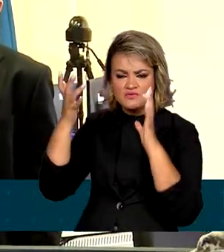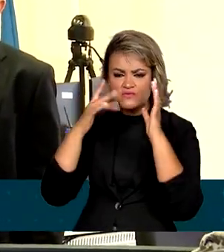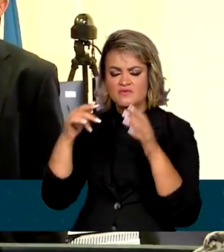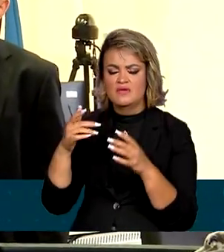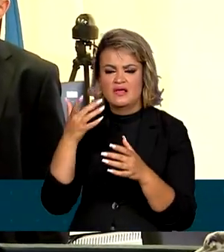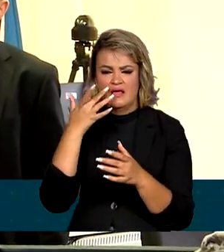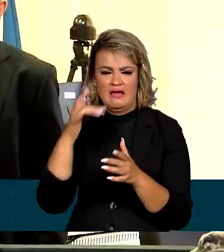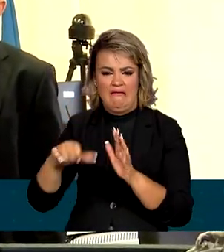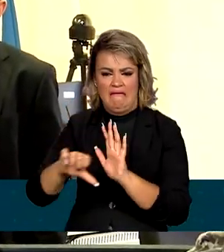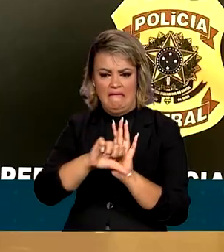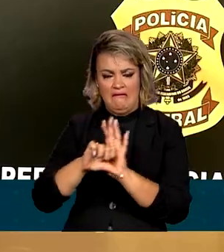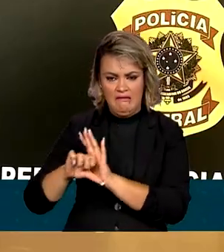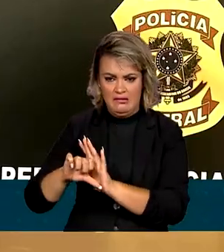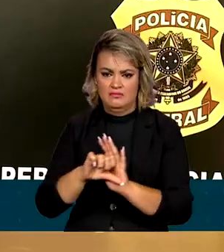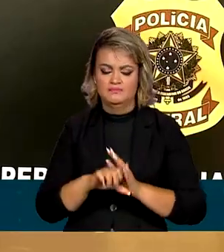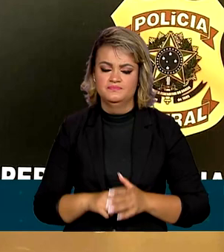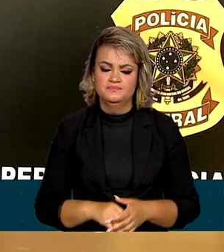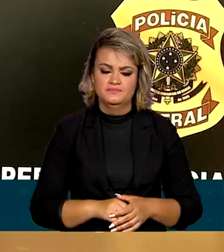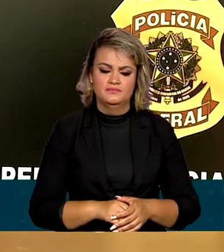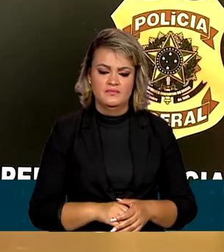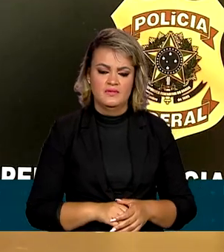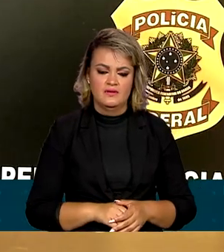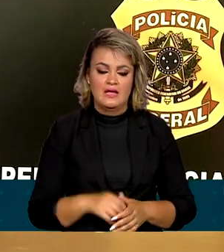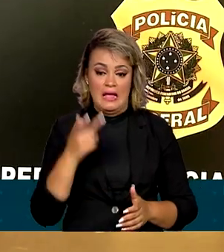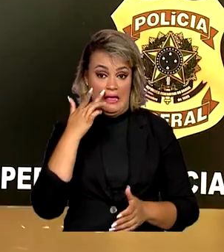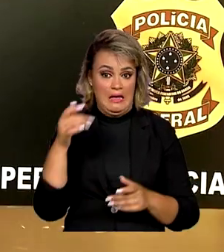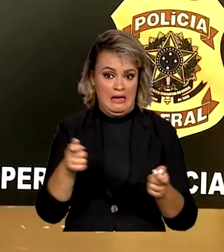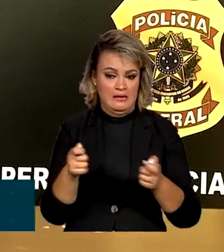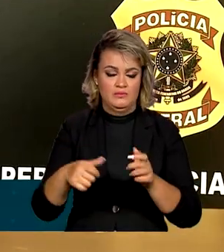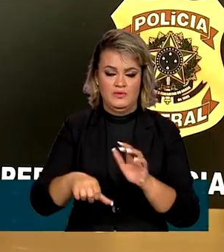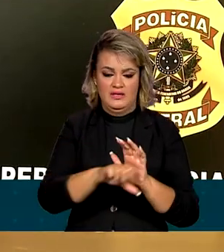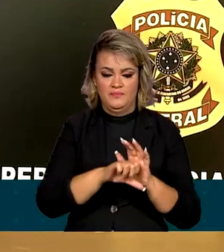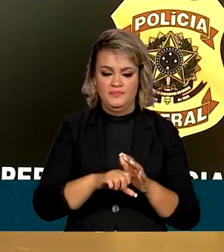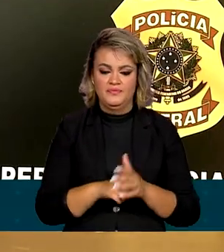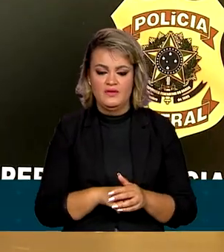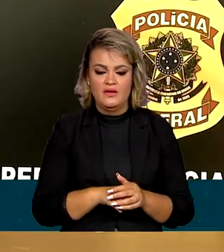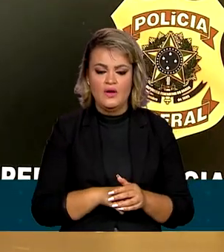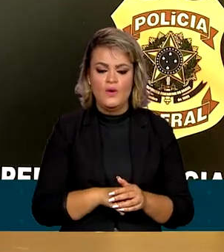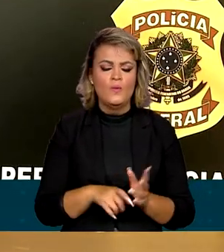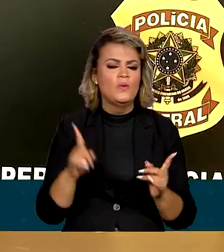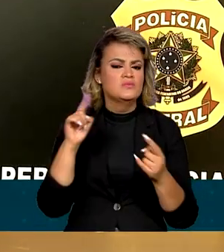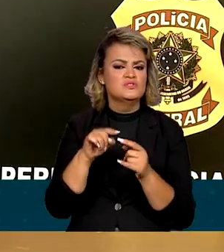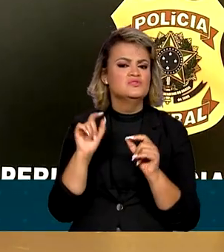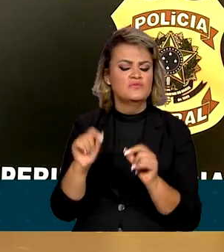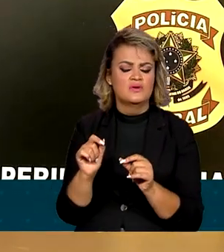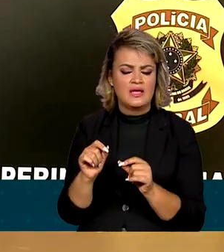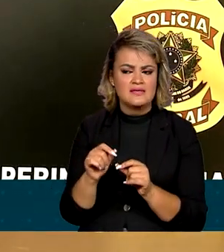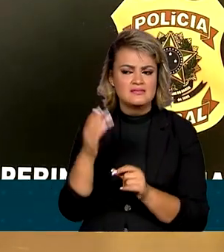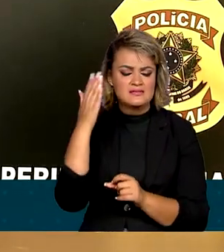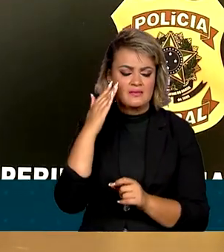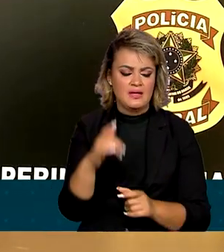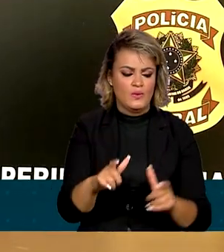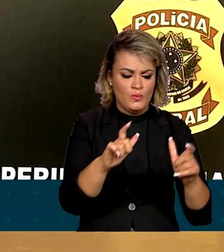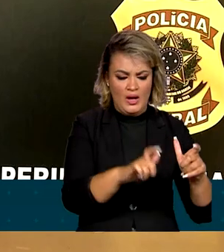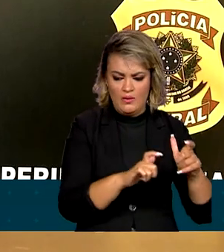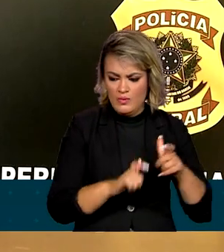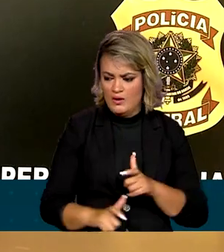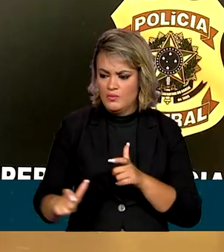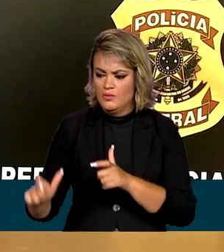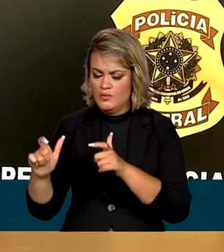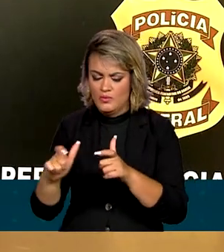garimpo ilegal na região. A ideia do Centro Comando e Controle é você ter um ponto focal de cada órgão para